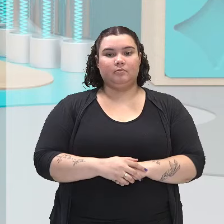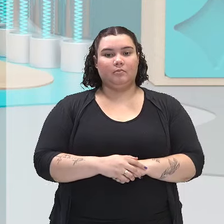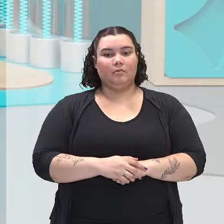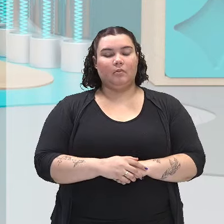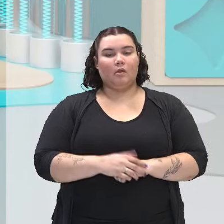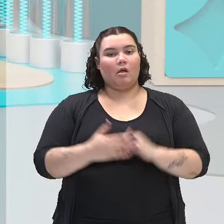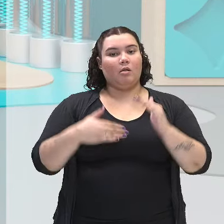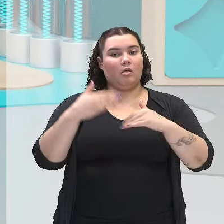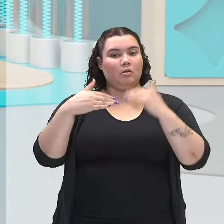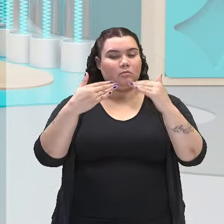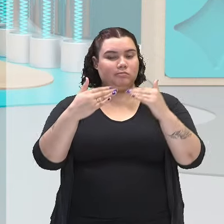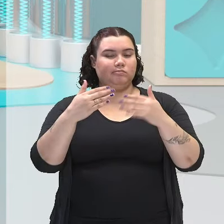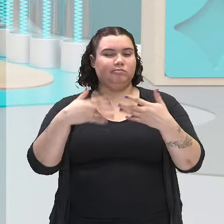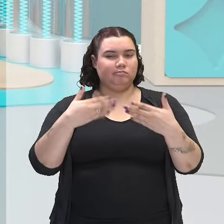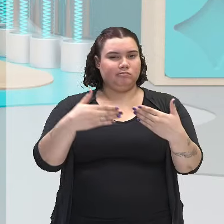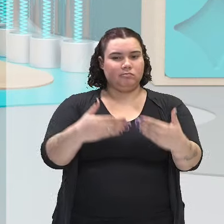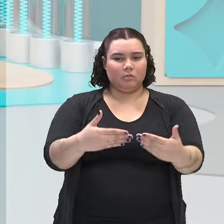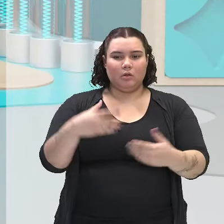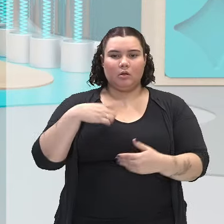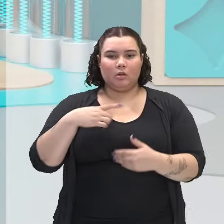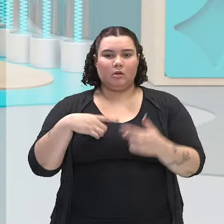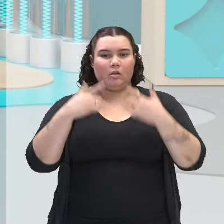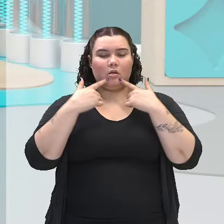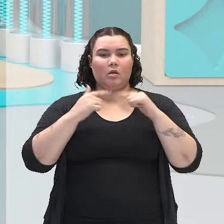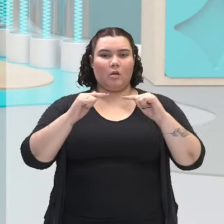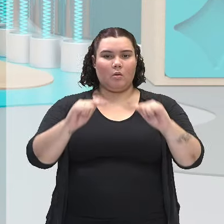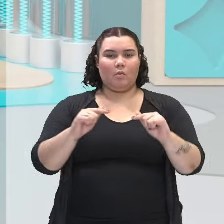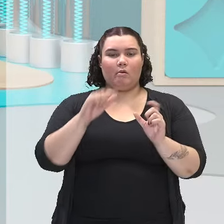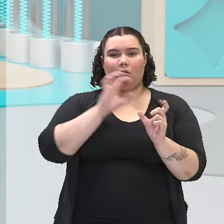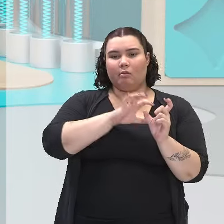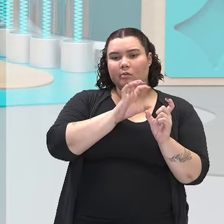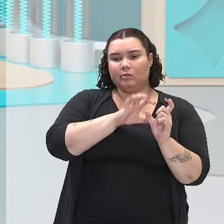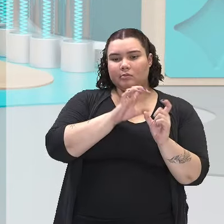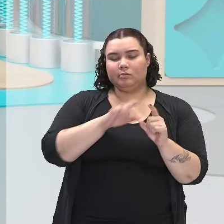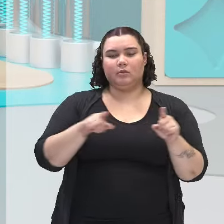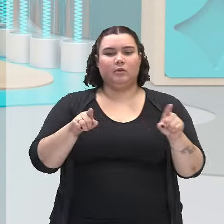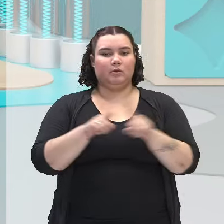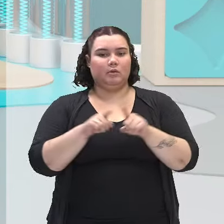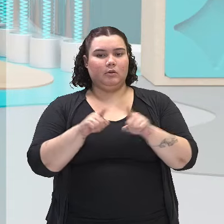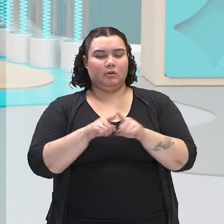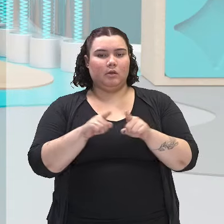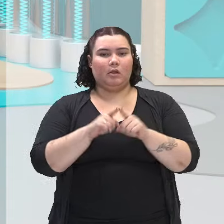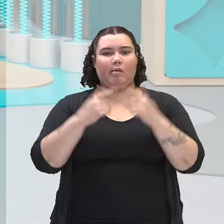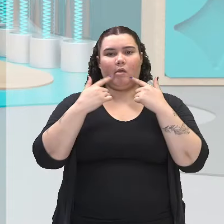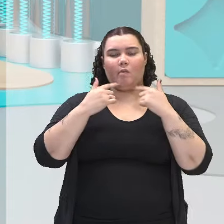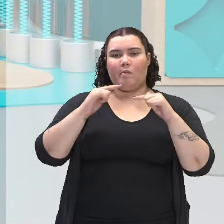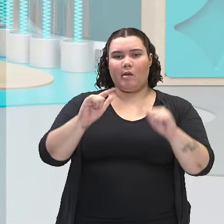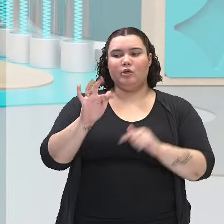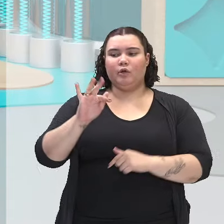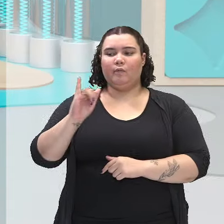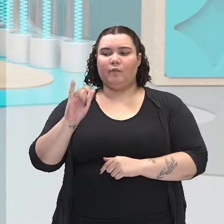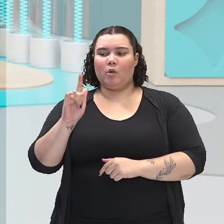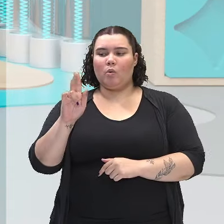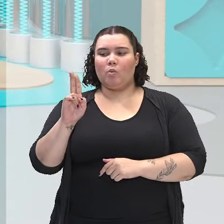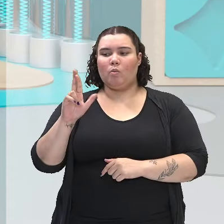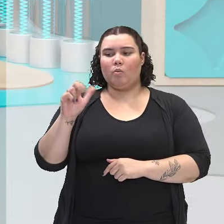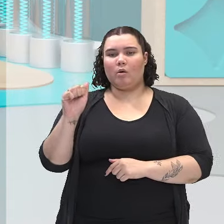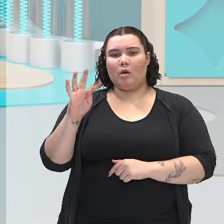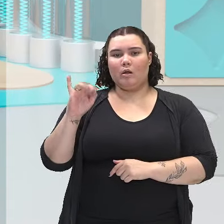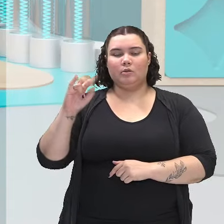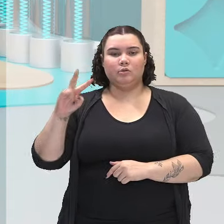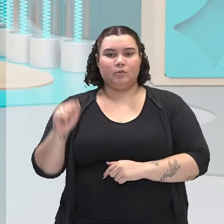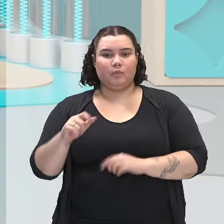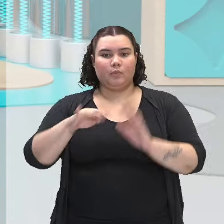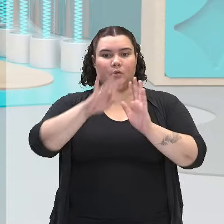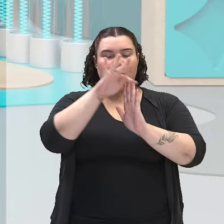desenvolver mais linguagem conotativa, linguagem figurativa dentro de textos